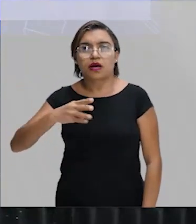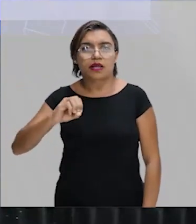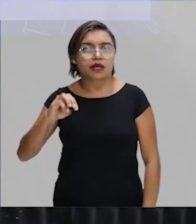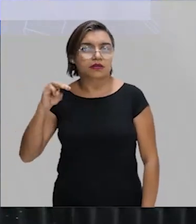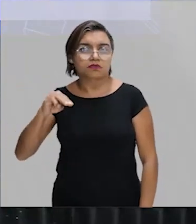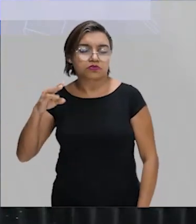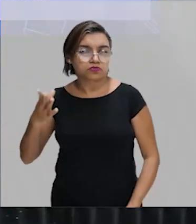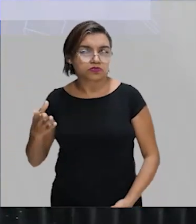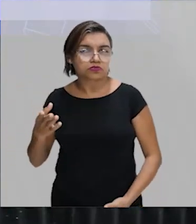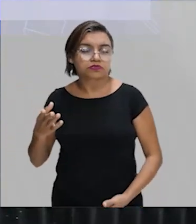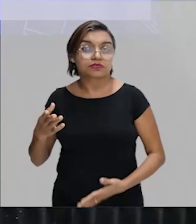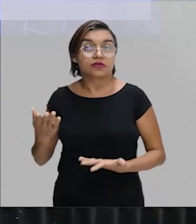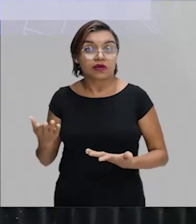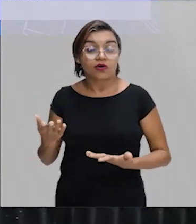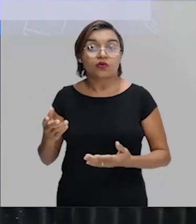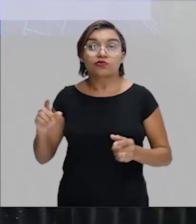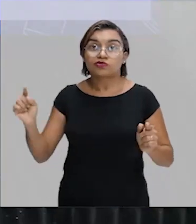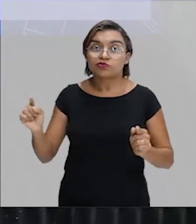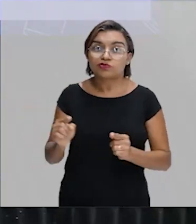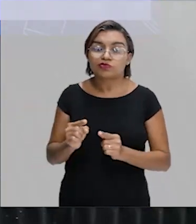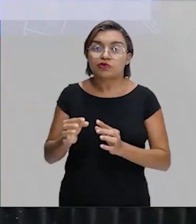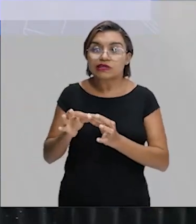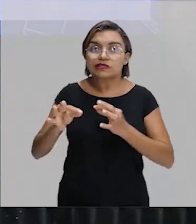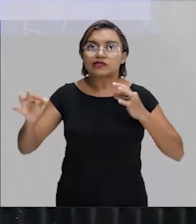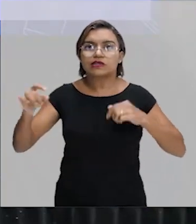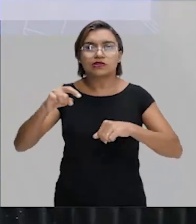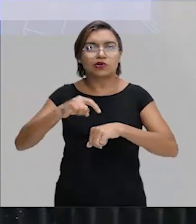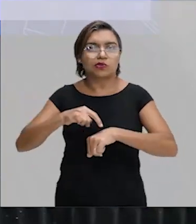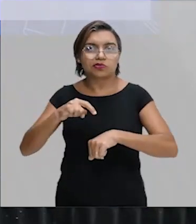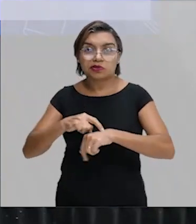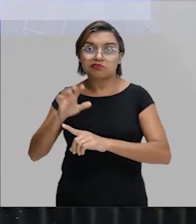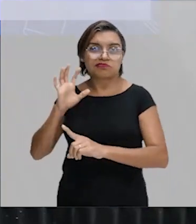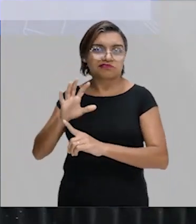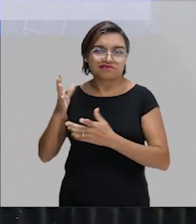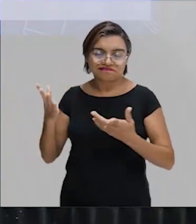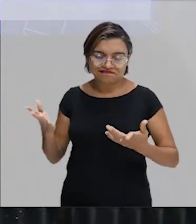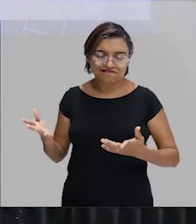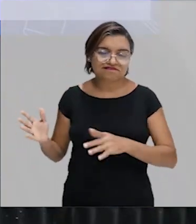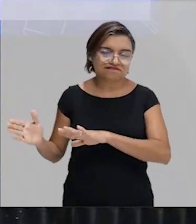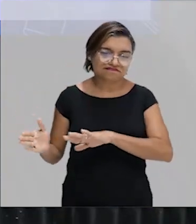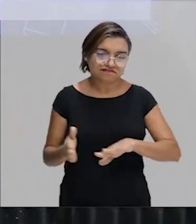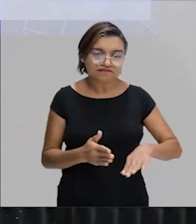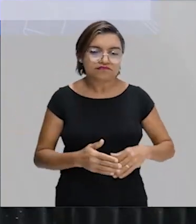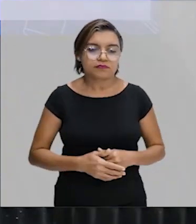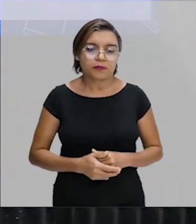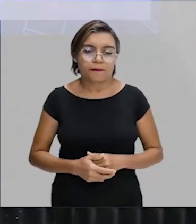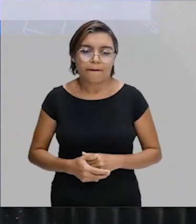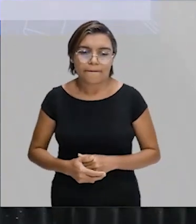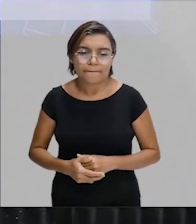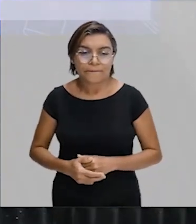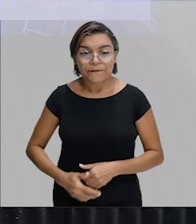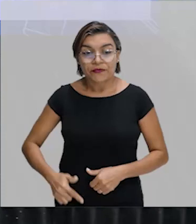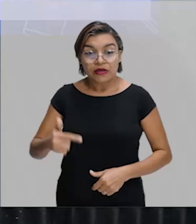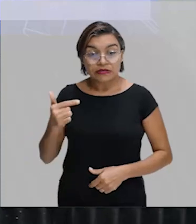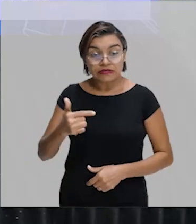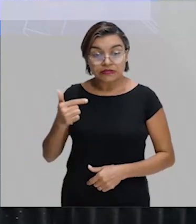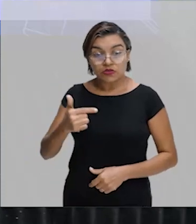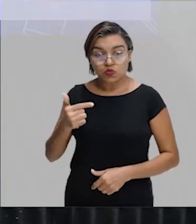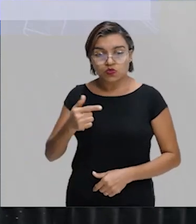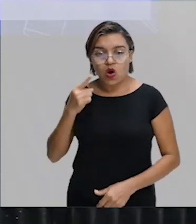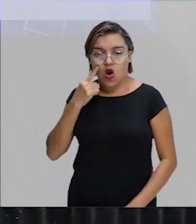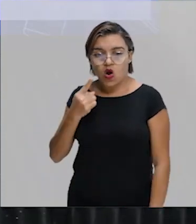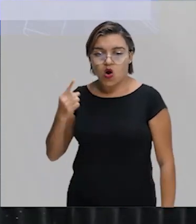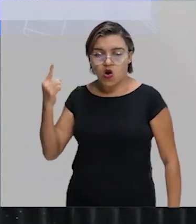Está certo? Então, você diminuiu a distância pelo tempo. Isso é muito verdade. Está certo? Vamos ver a segunda. É uma vantagem da